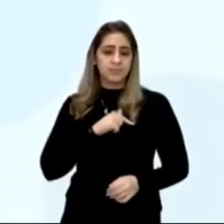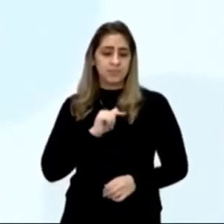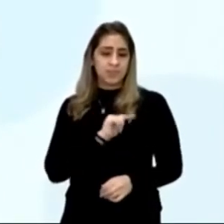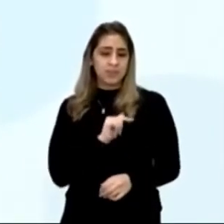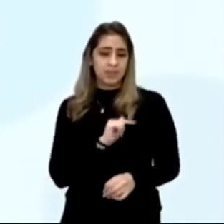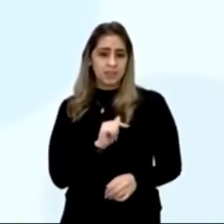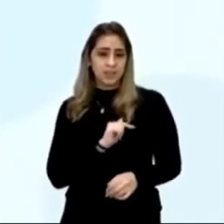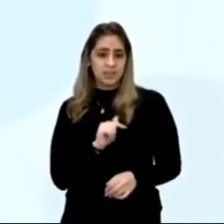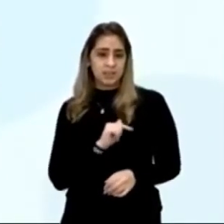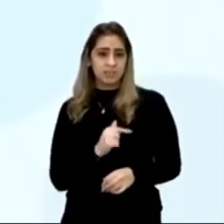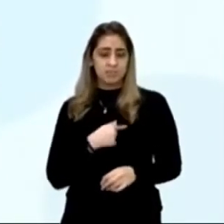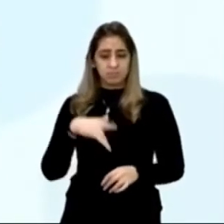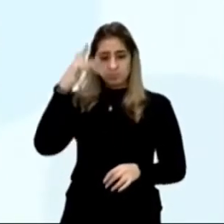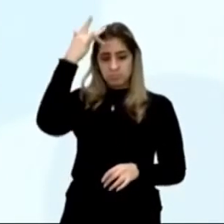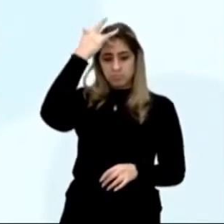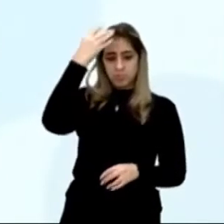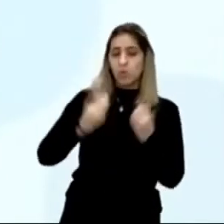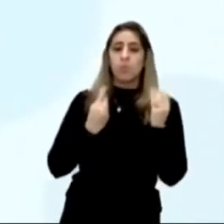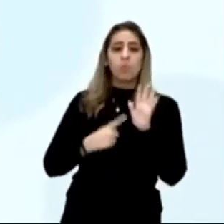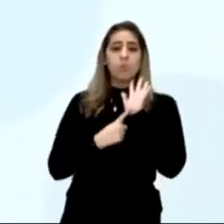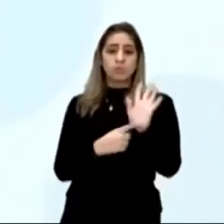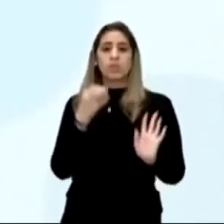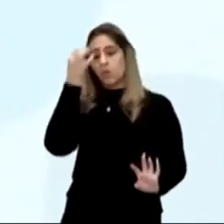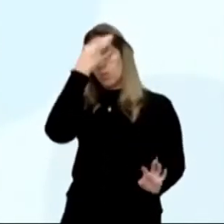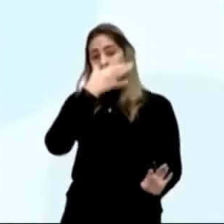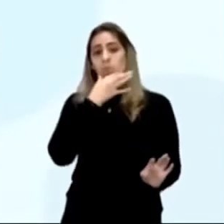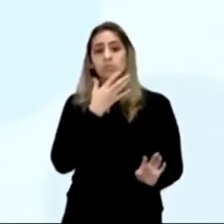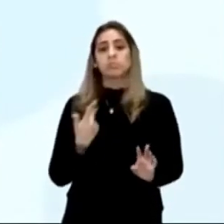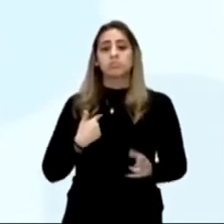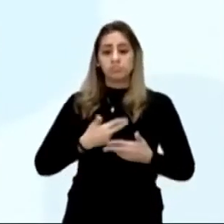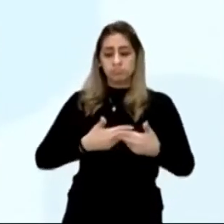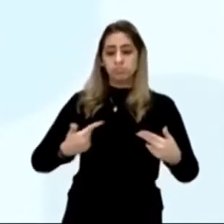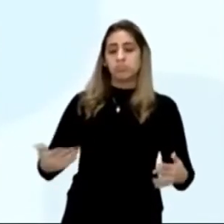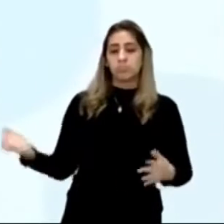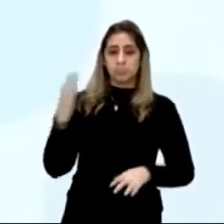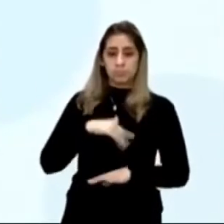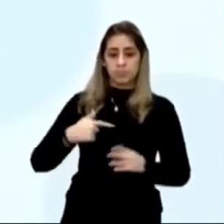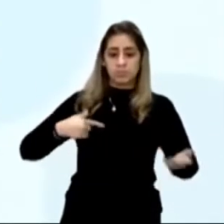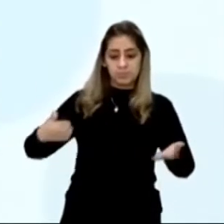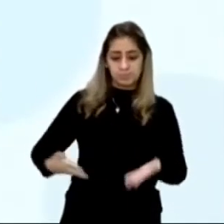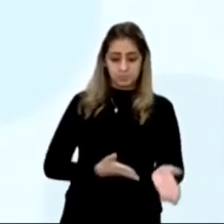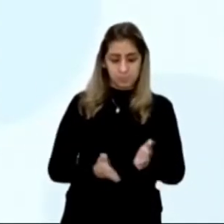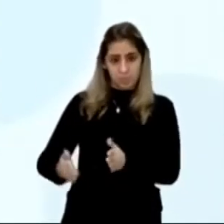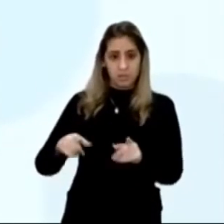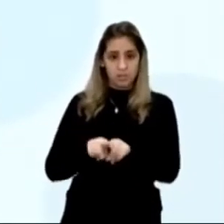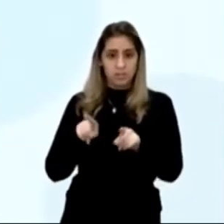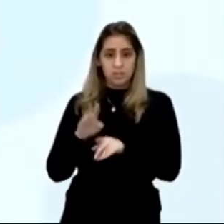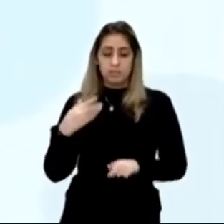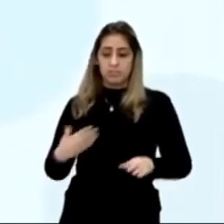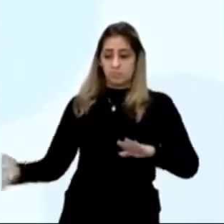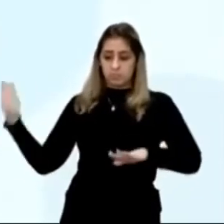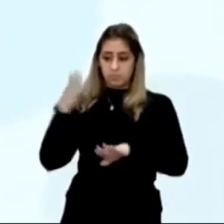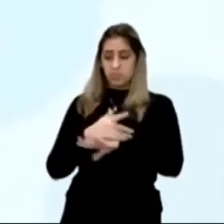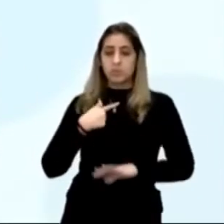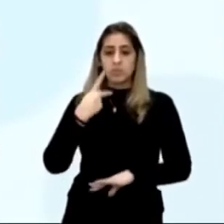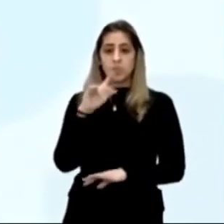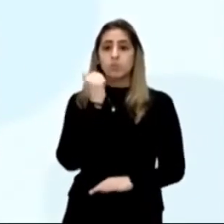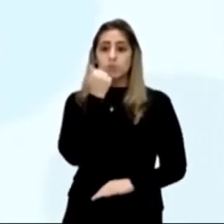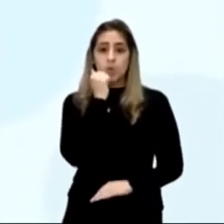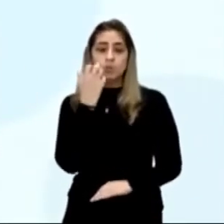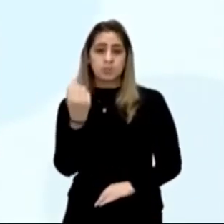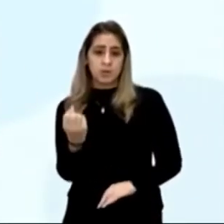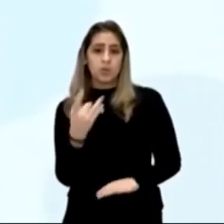tanta inocência, como em mostrar o rosto, ambos traziam os beiços de baixo, furados e metidos neles, seus ossos,